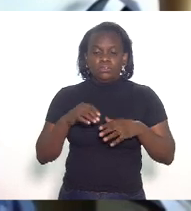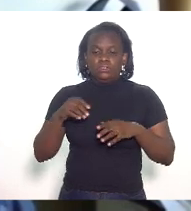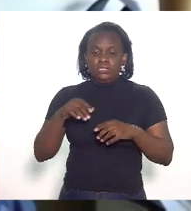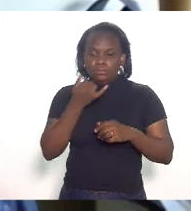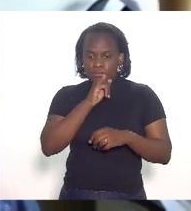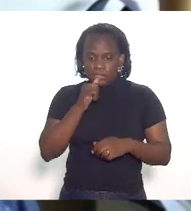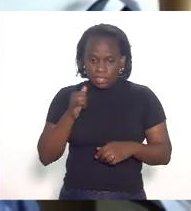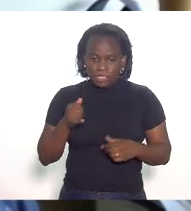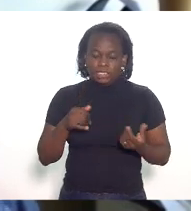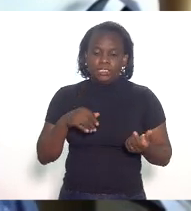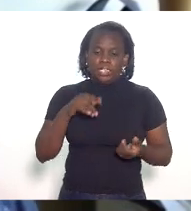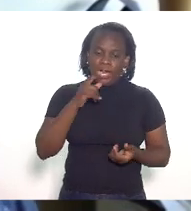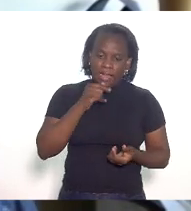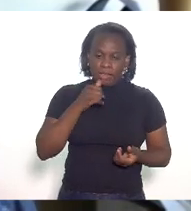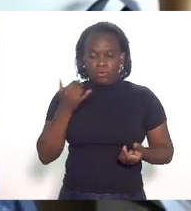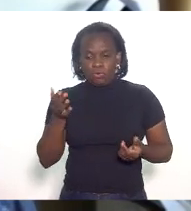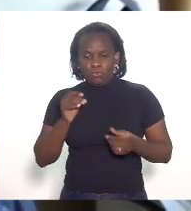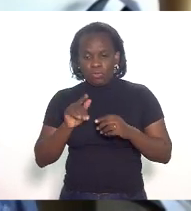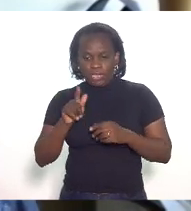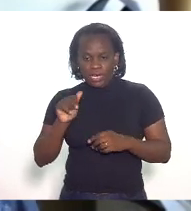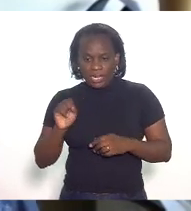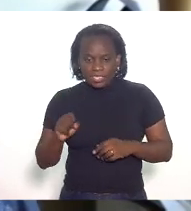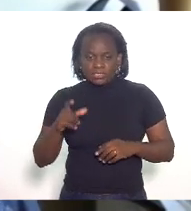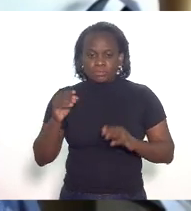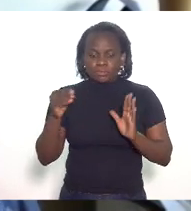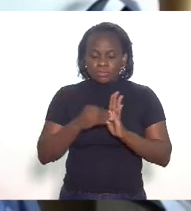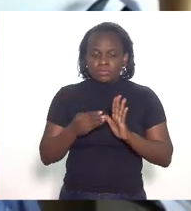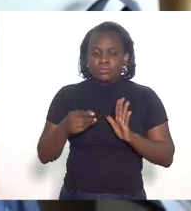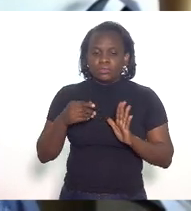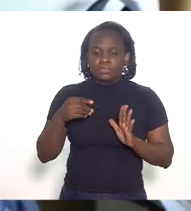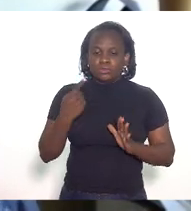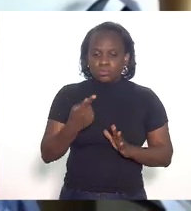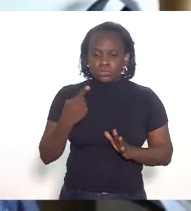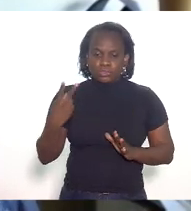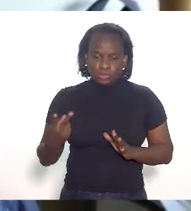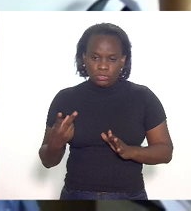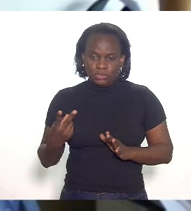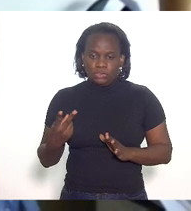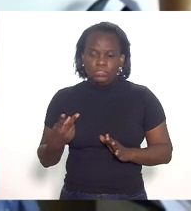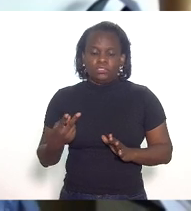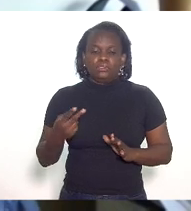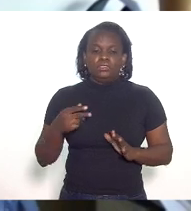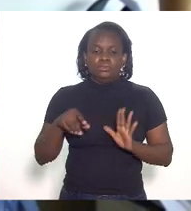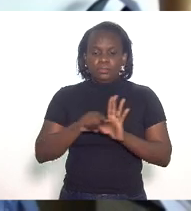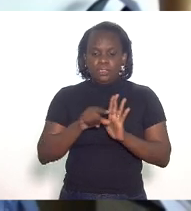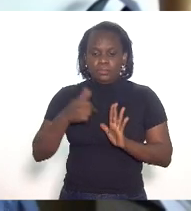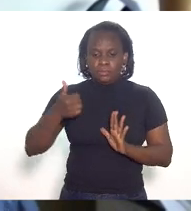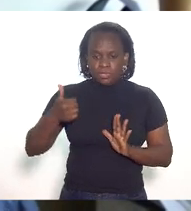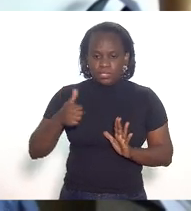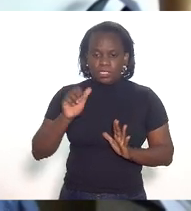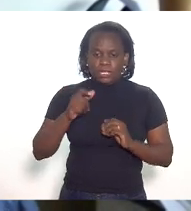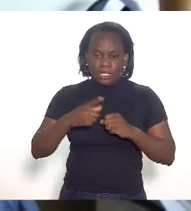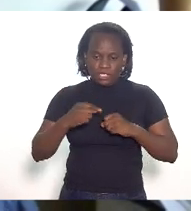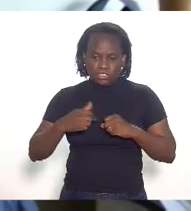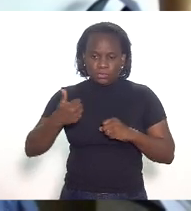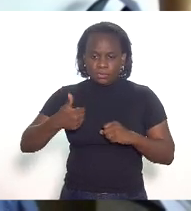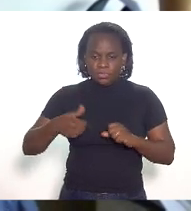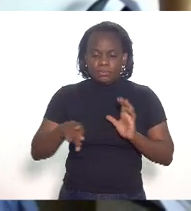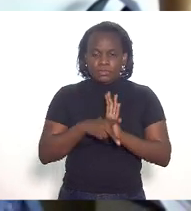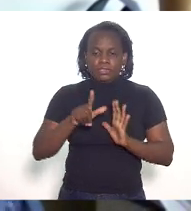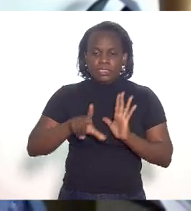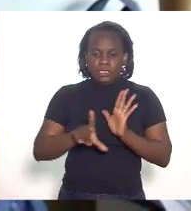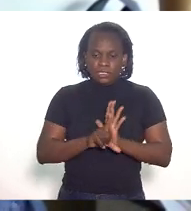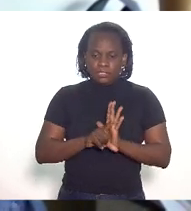hidrelétrico enquadrado no inciso 1 e 2 parágrafo 1º artigo 1º desta lei